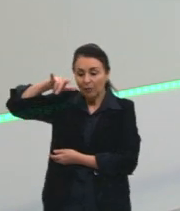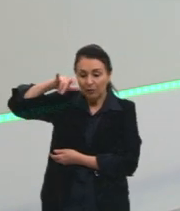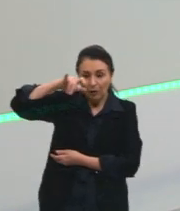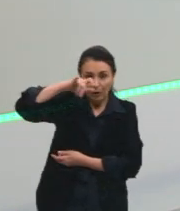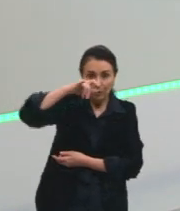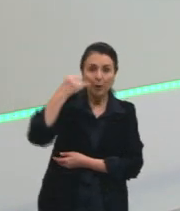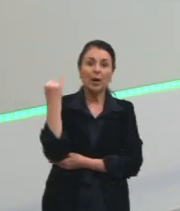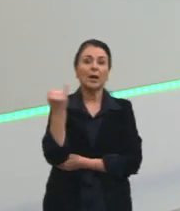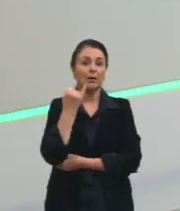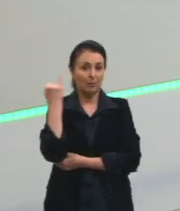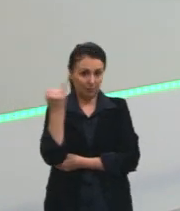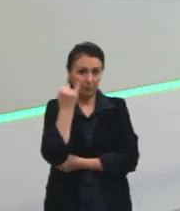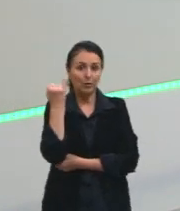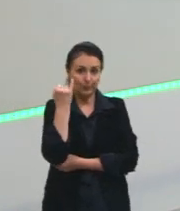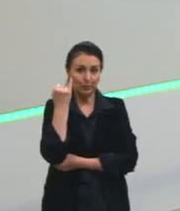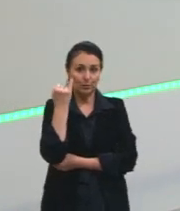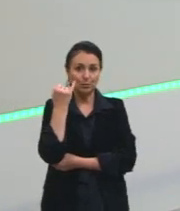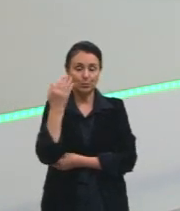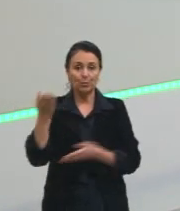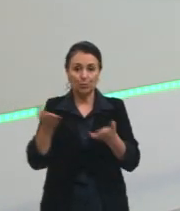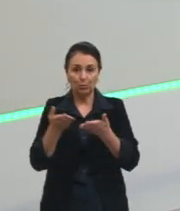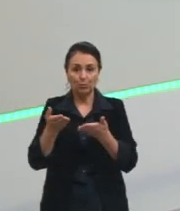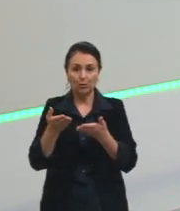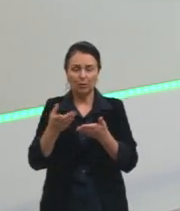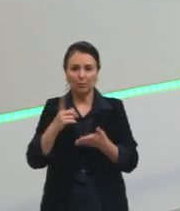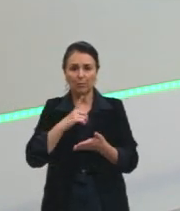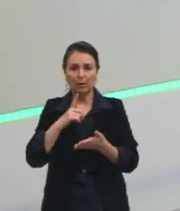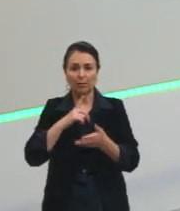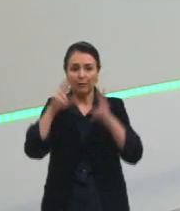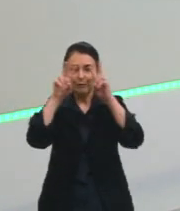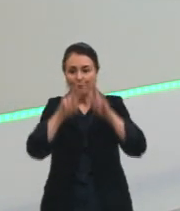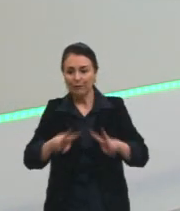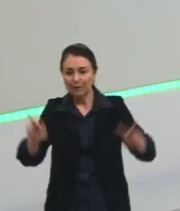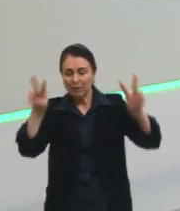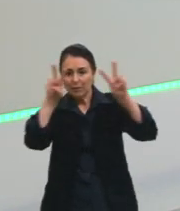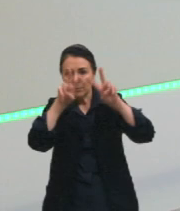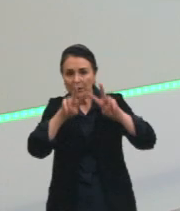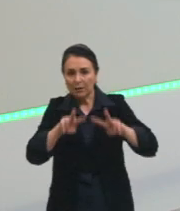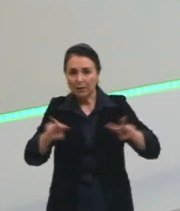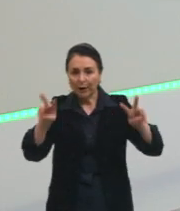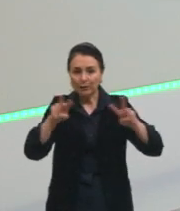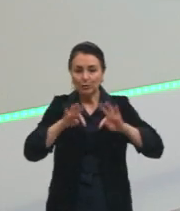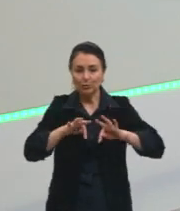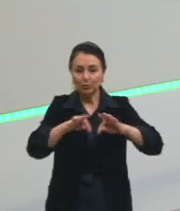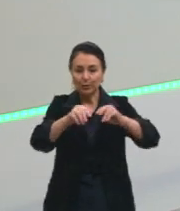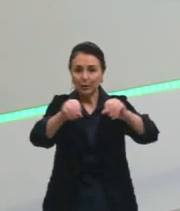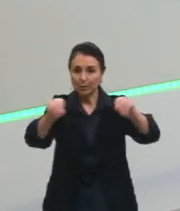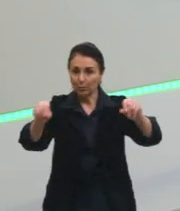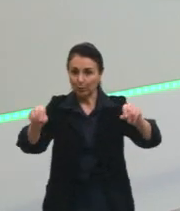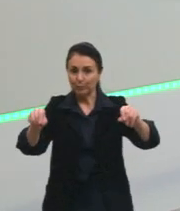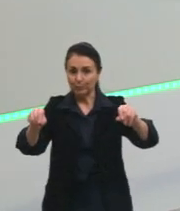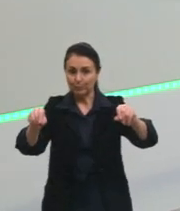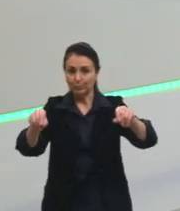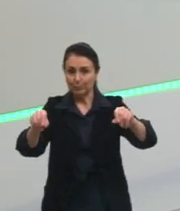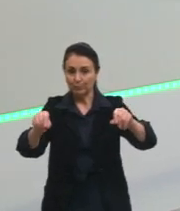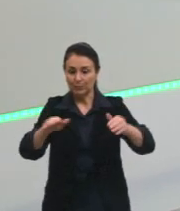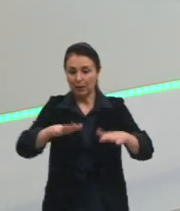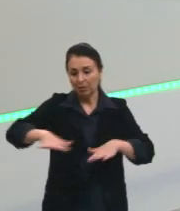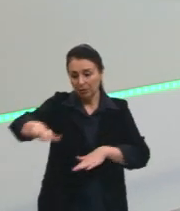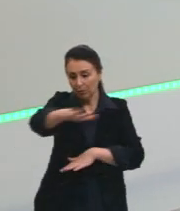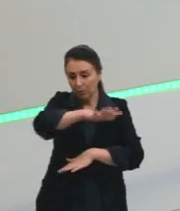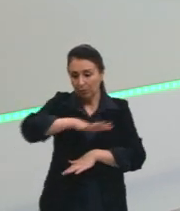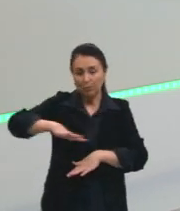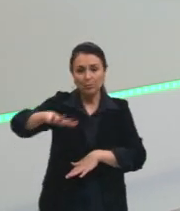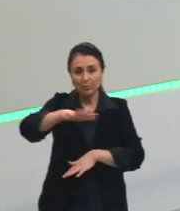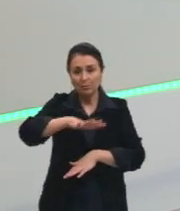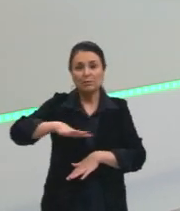importantíssimo hoje para eu ter visibilidade do território, certo? Do terreno ali, como que eu estou